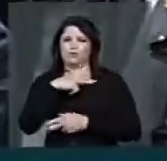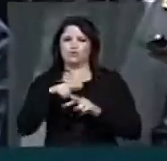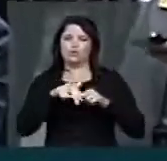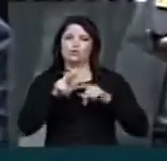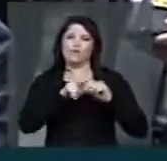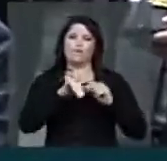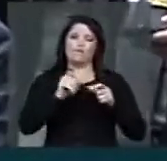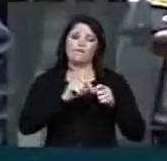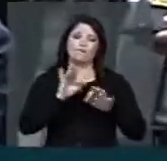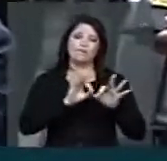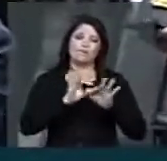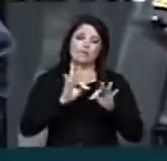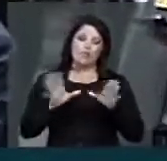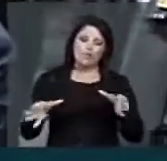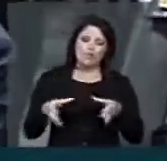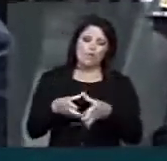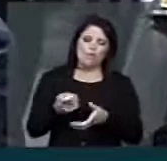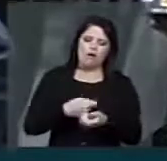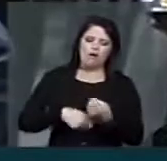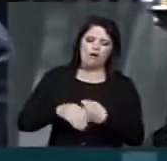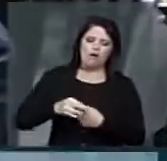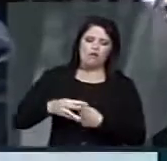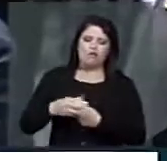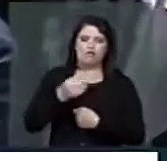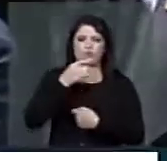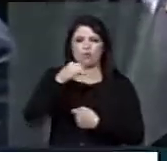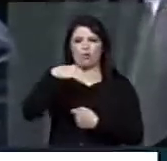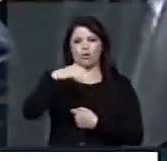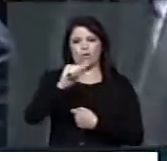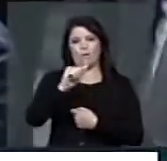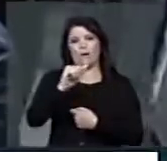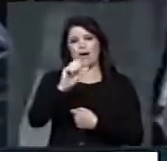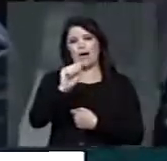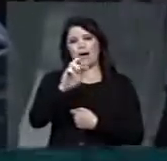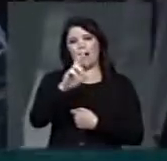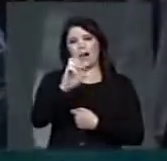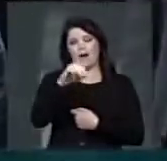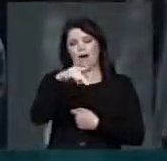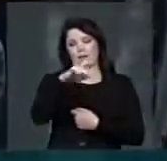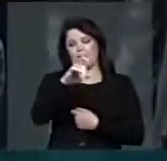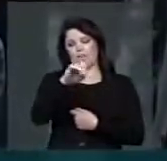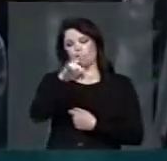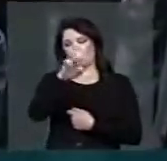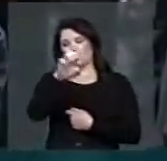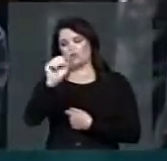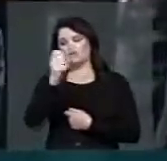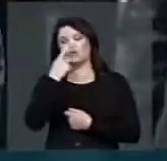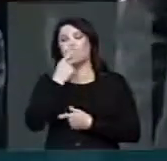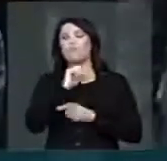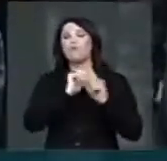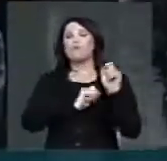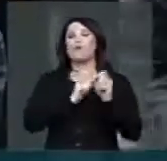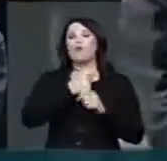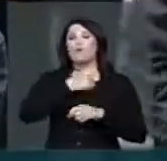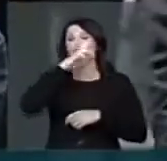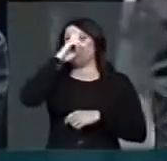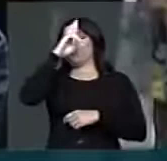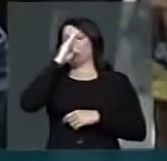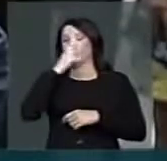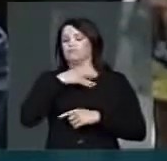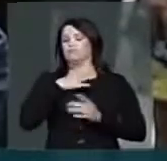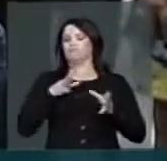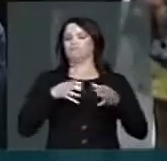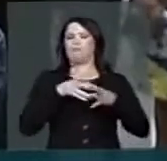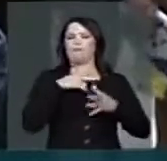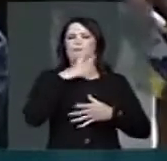que grandes grupos, mega armadores, alerto para isso, passem a ter uma absoluta hegemonia